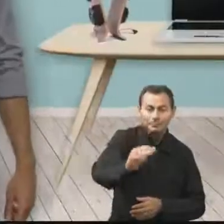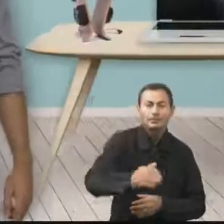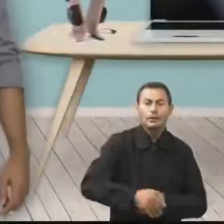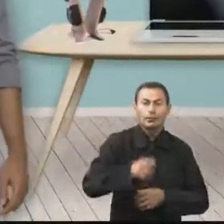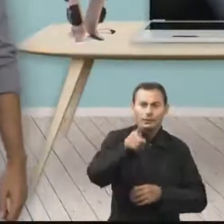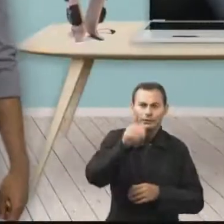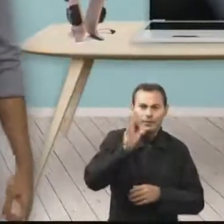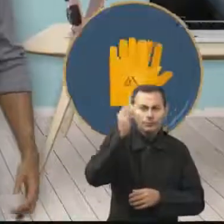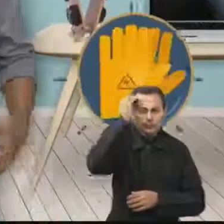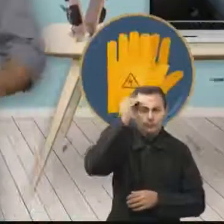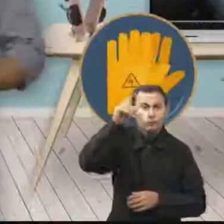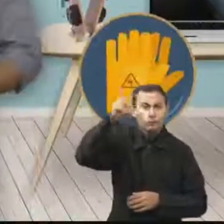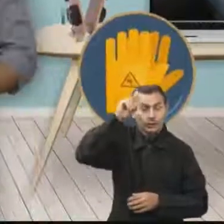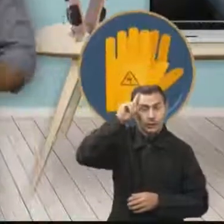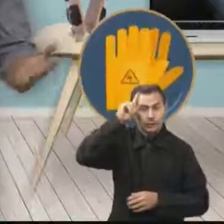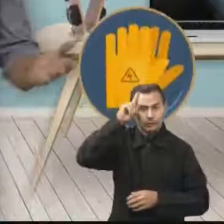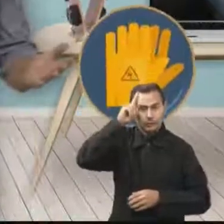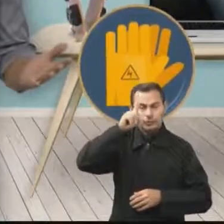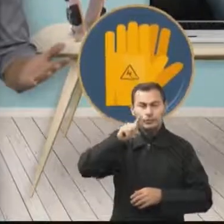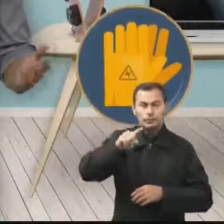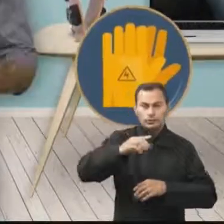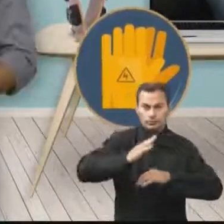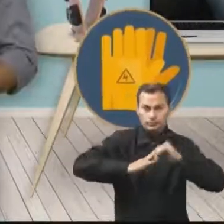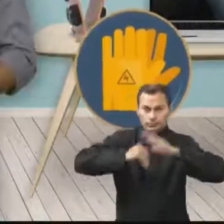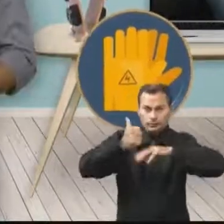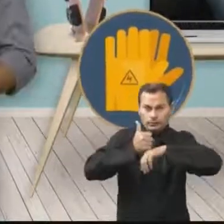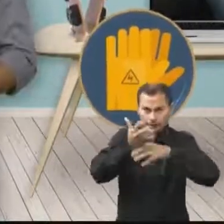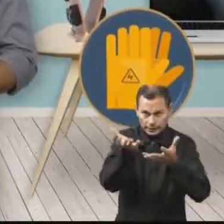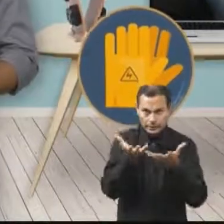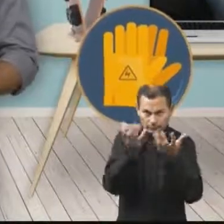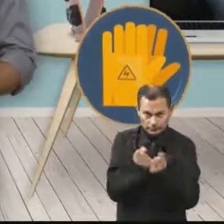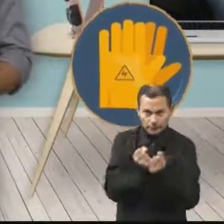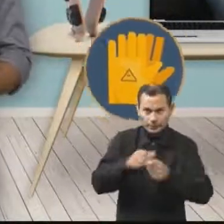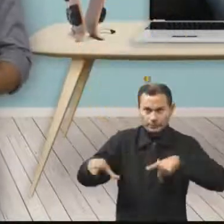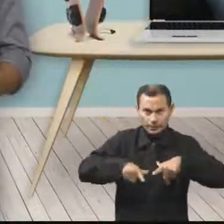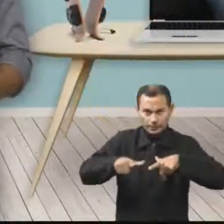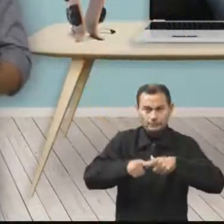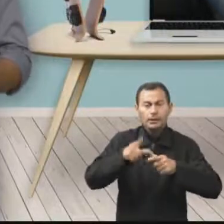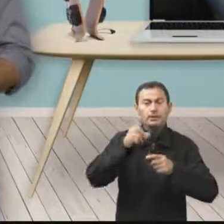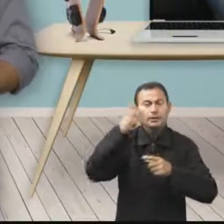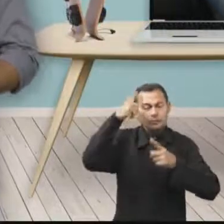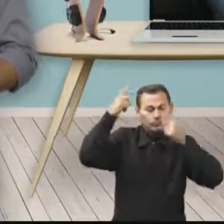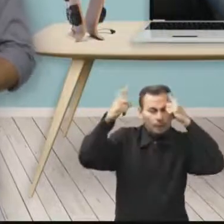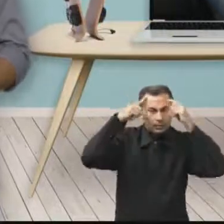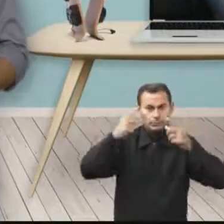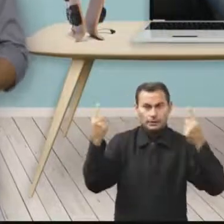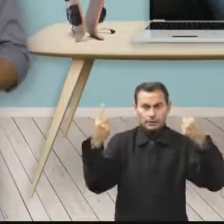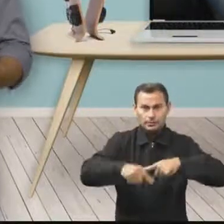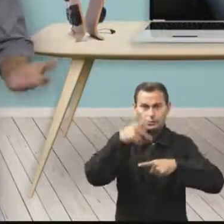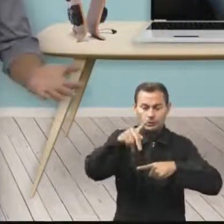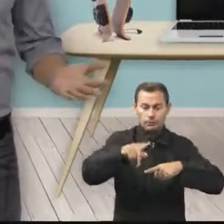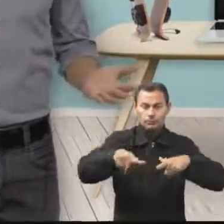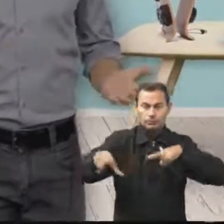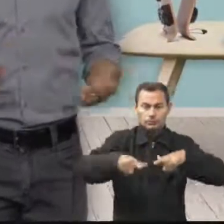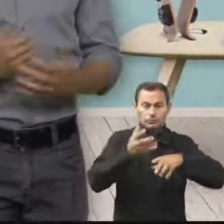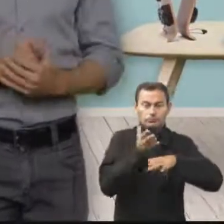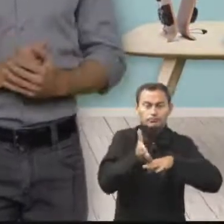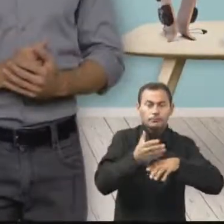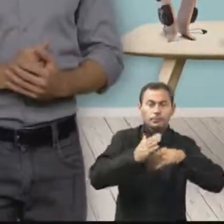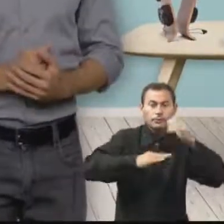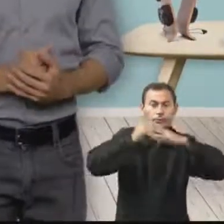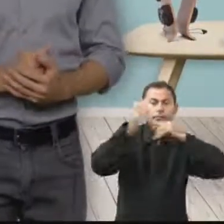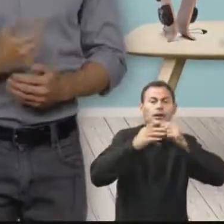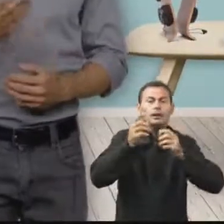Você já pensou no dia a dia da carreira que você escolheu seguir? Bom, para ter uma ideia dos desafios da sua área, agora você vai